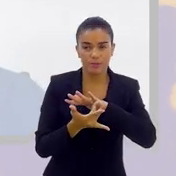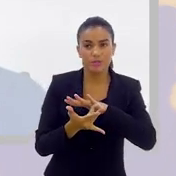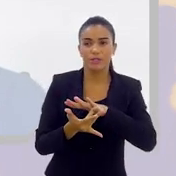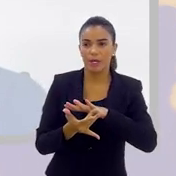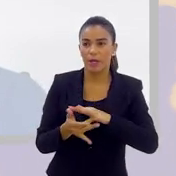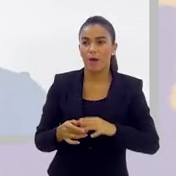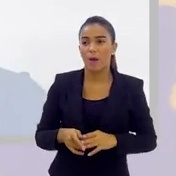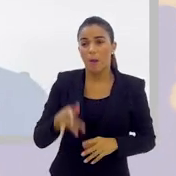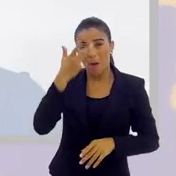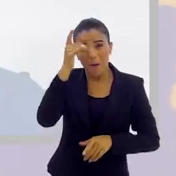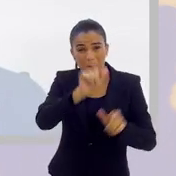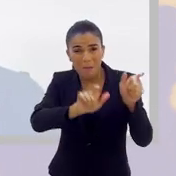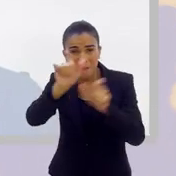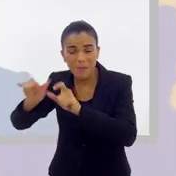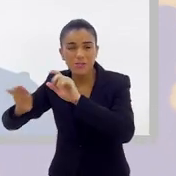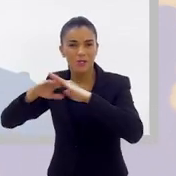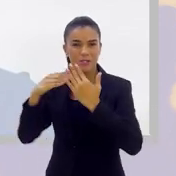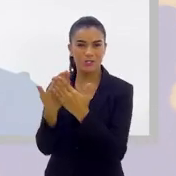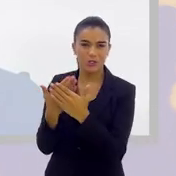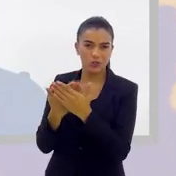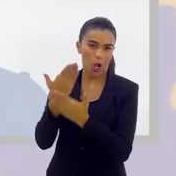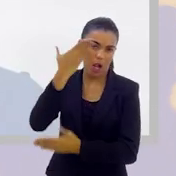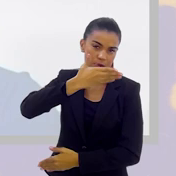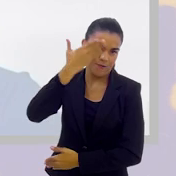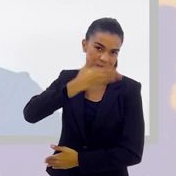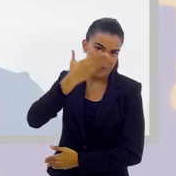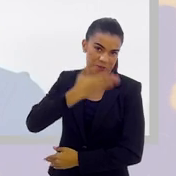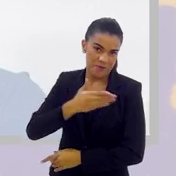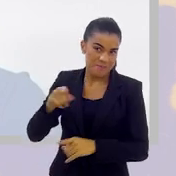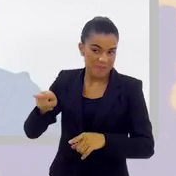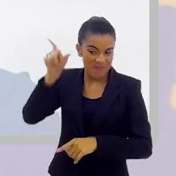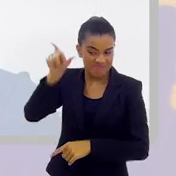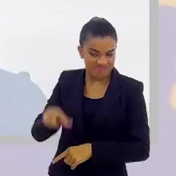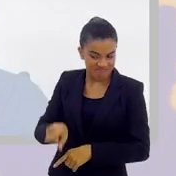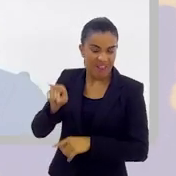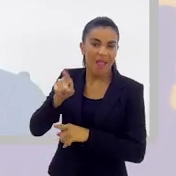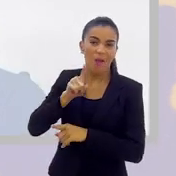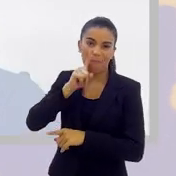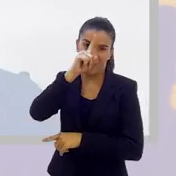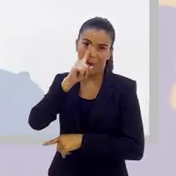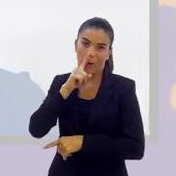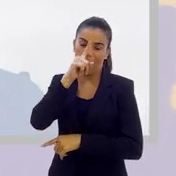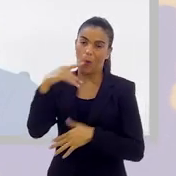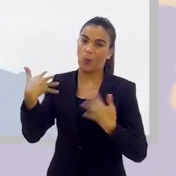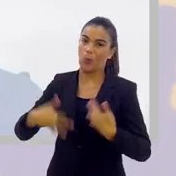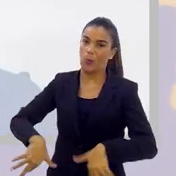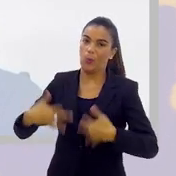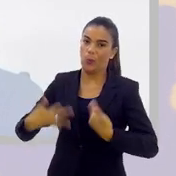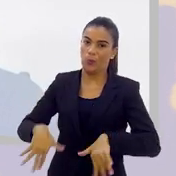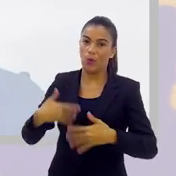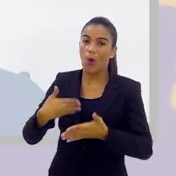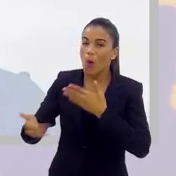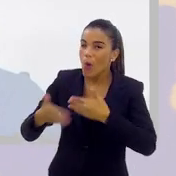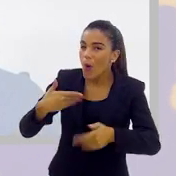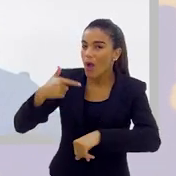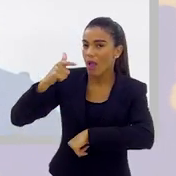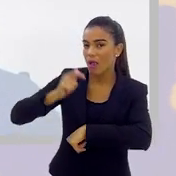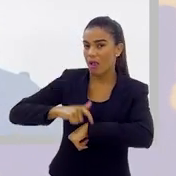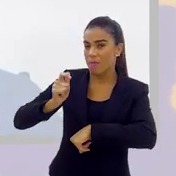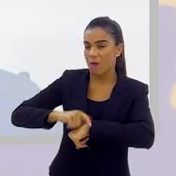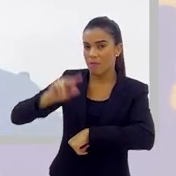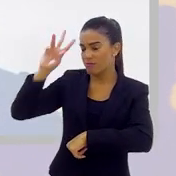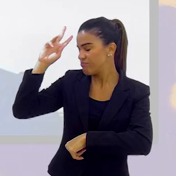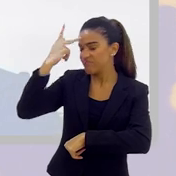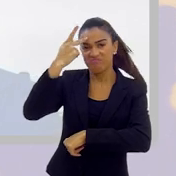o pessoal da escola não tivesse visto, mas sabia que é uma pessoa que é perigosa. E a qualquer momento